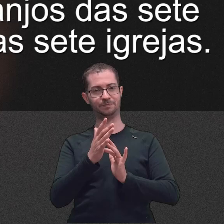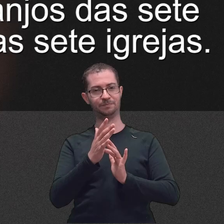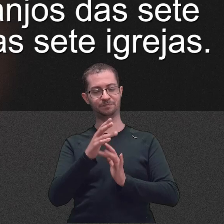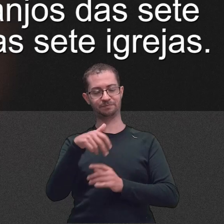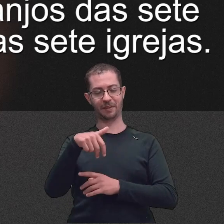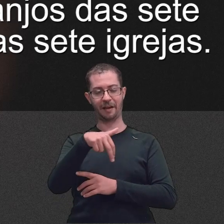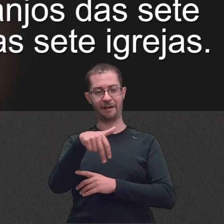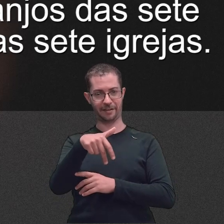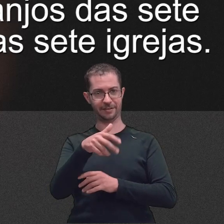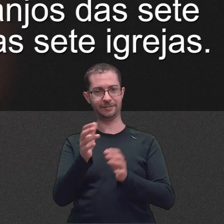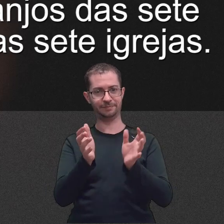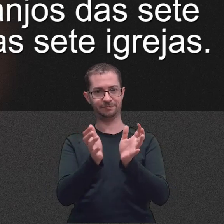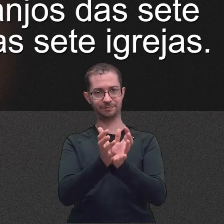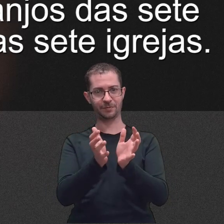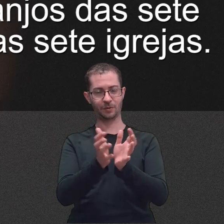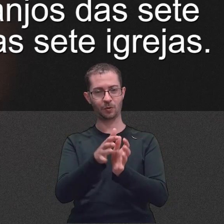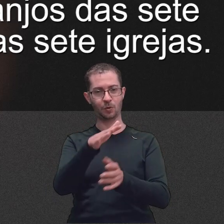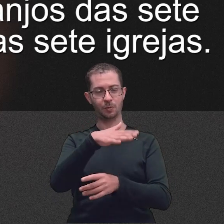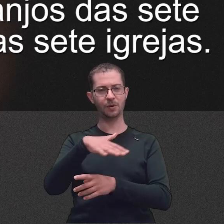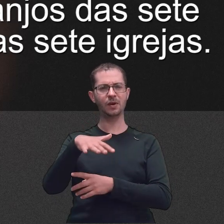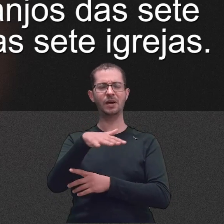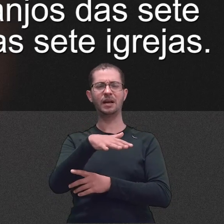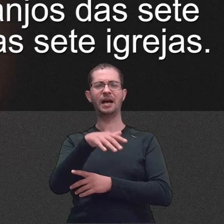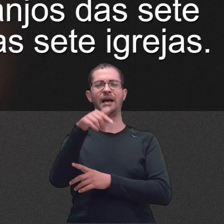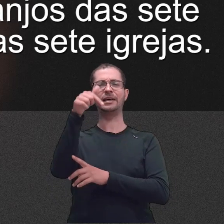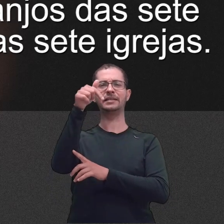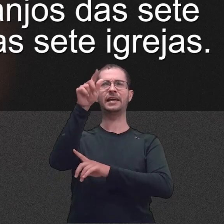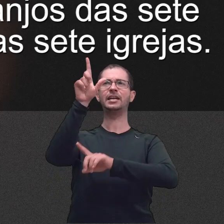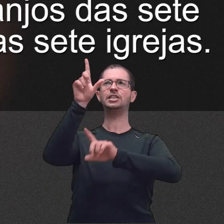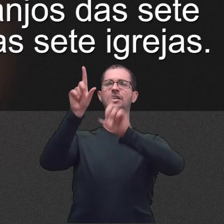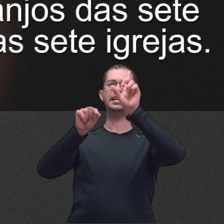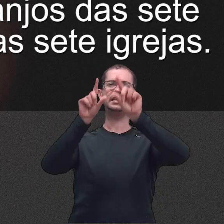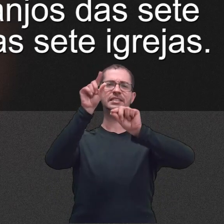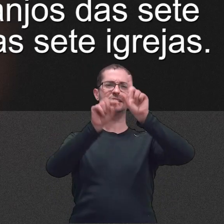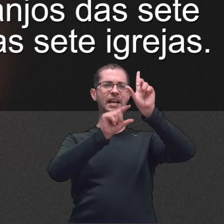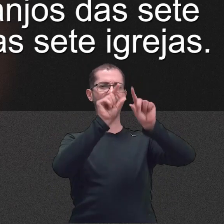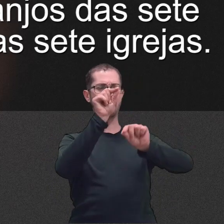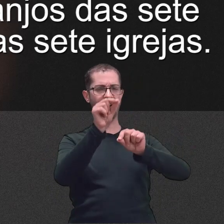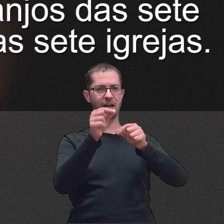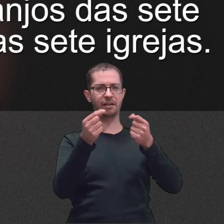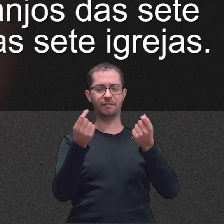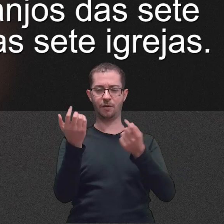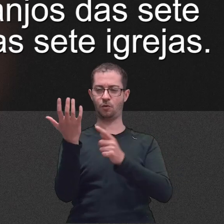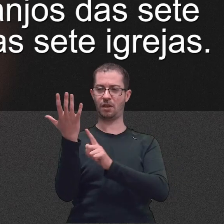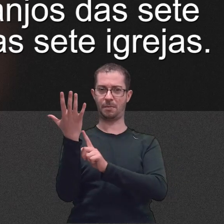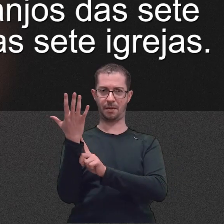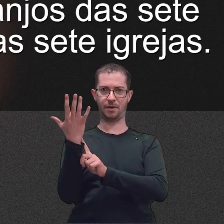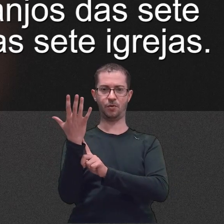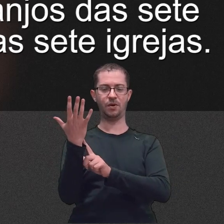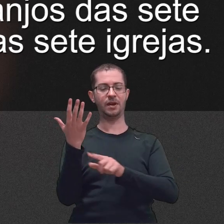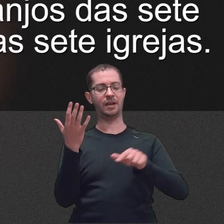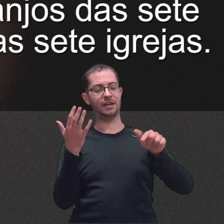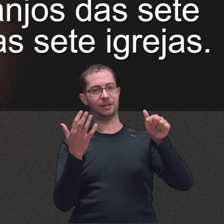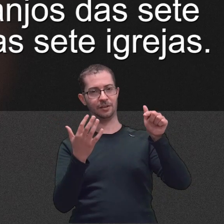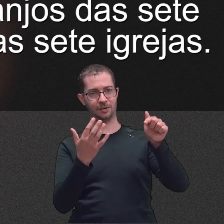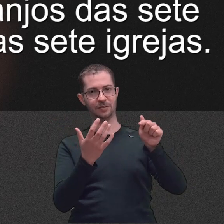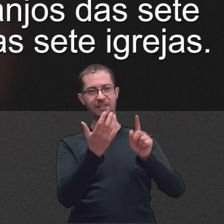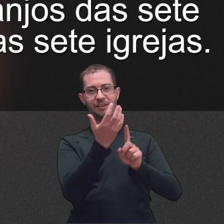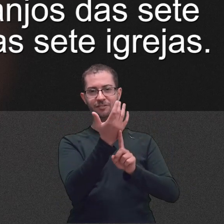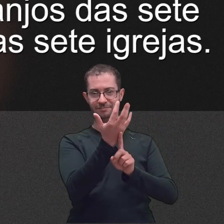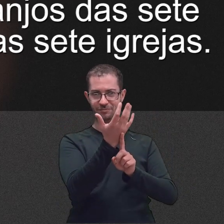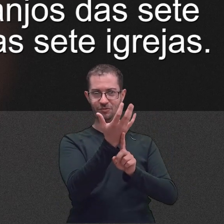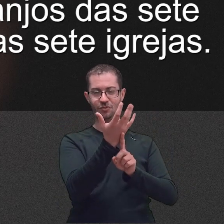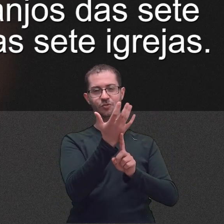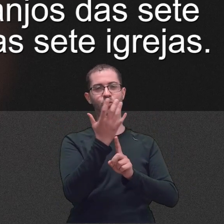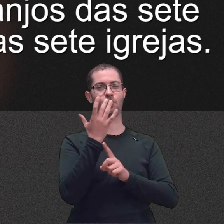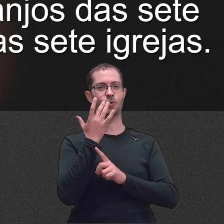Quanto ao mistério das sete estrelas que viste na minha mão direita e aos sete candeeiros de ouro, as